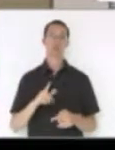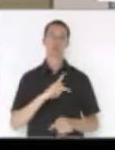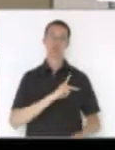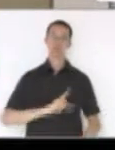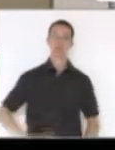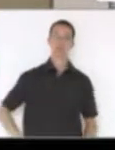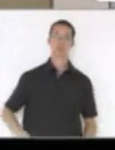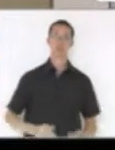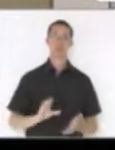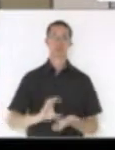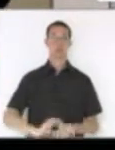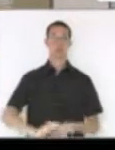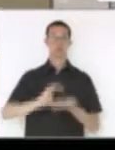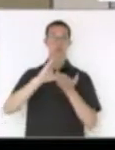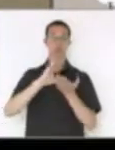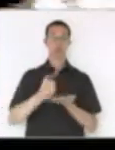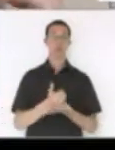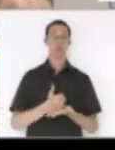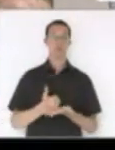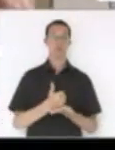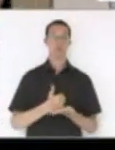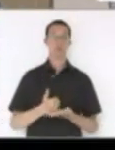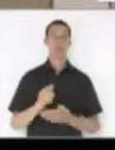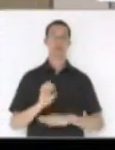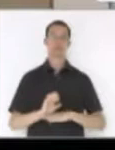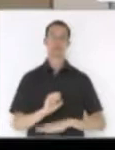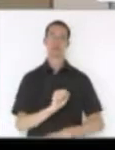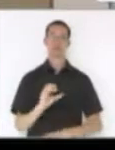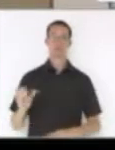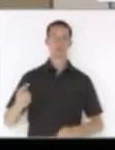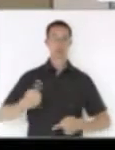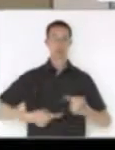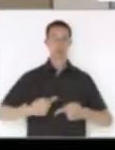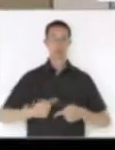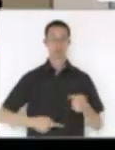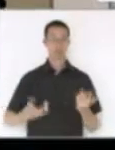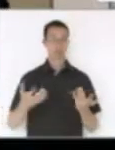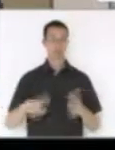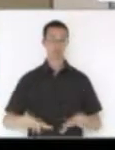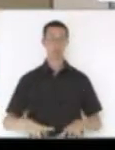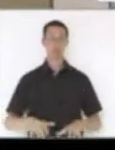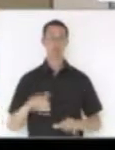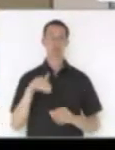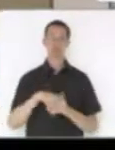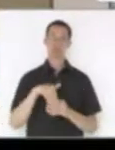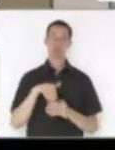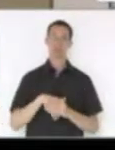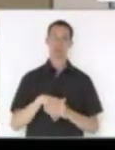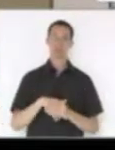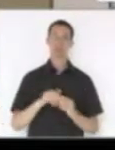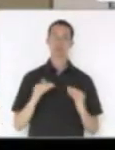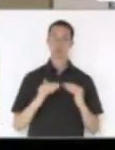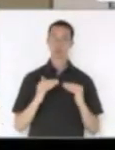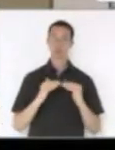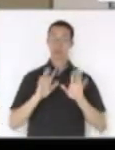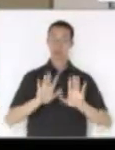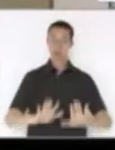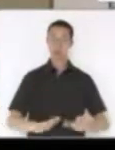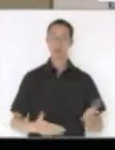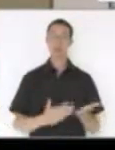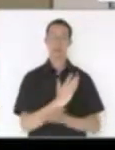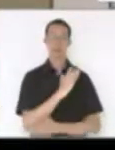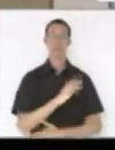Regional de Farmácia do Estado, em discussão, não haveria o que queira discutir, em votação, quem tiver de acordo permaneça como está,